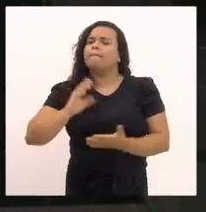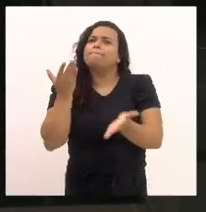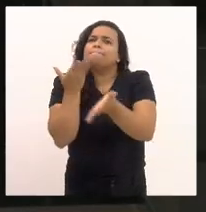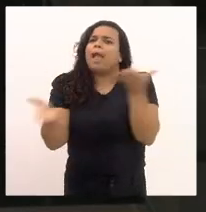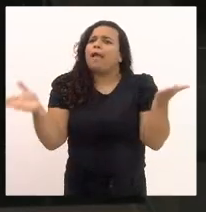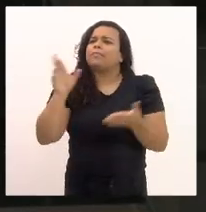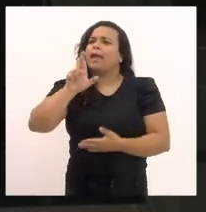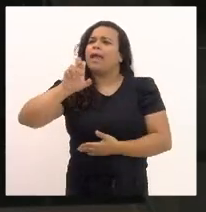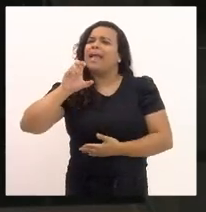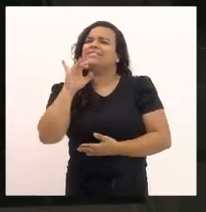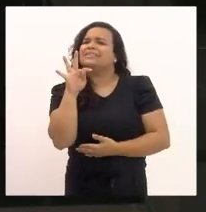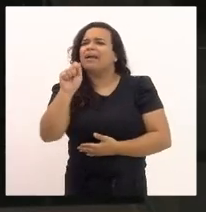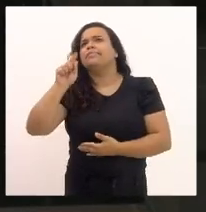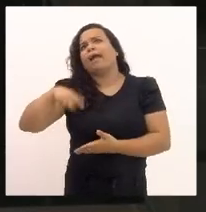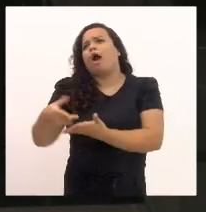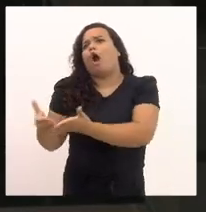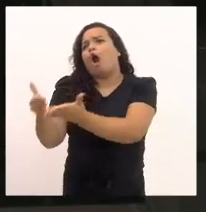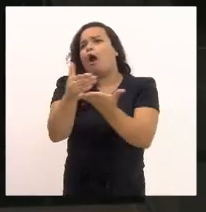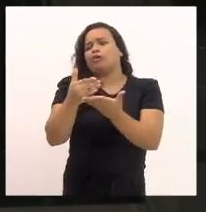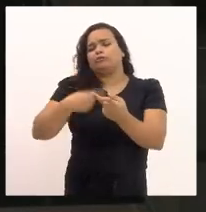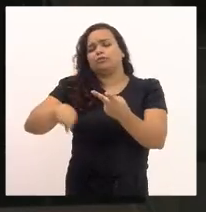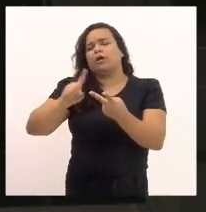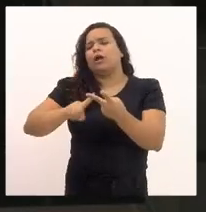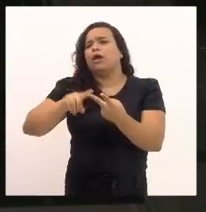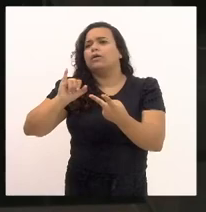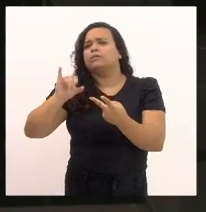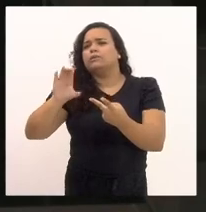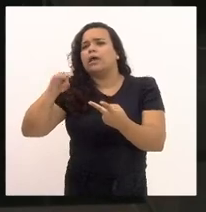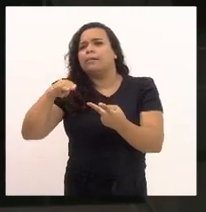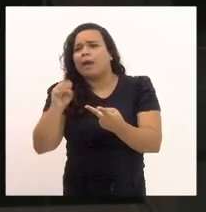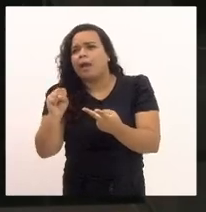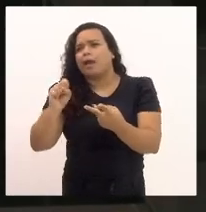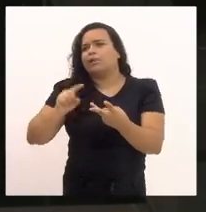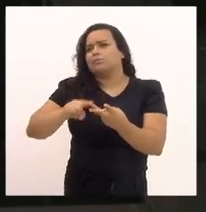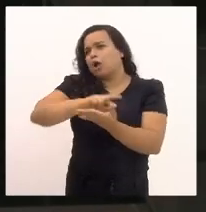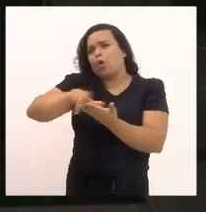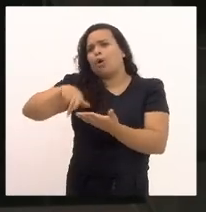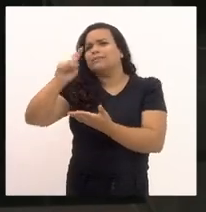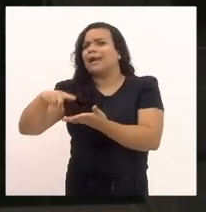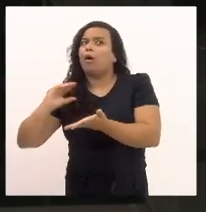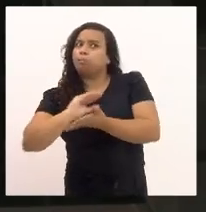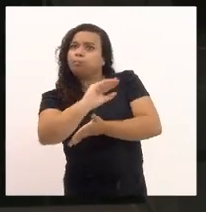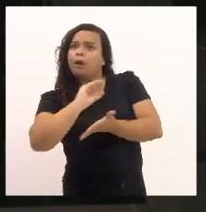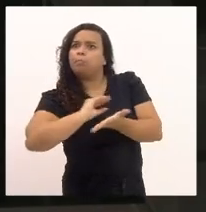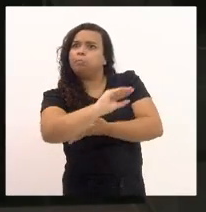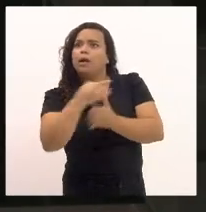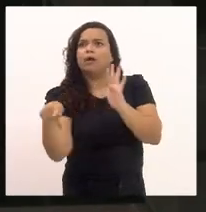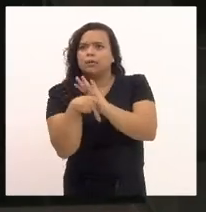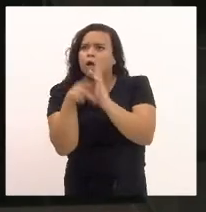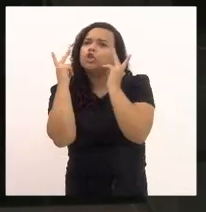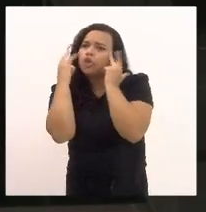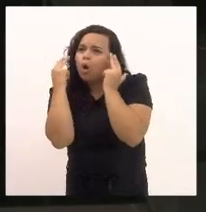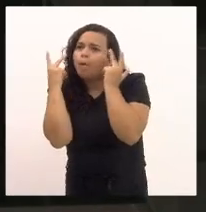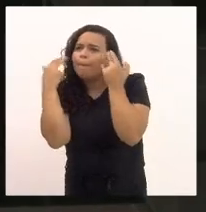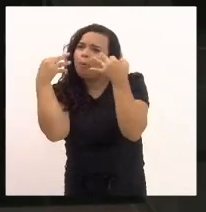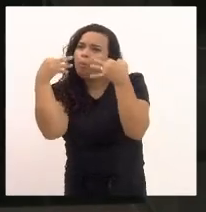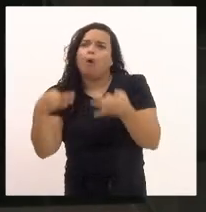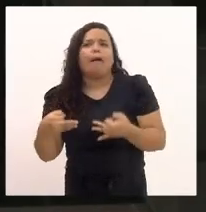ICMS, ROATs, participações especiais, que são contribuições previstas e